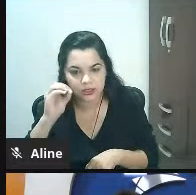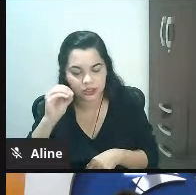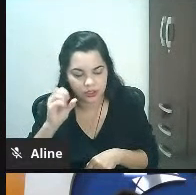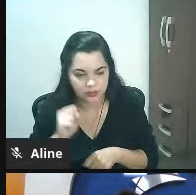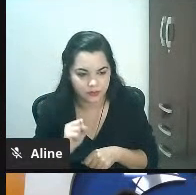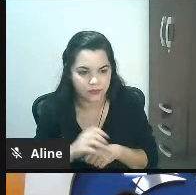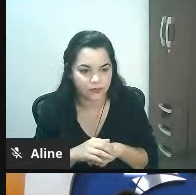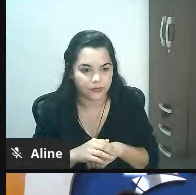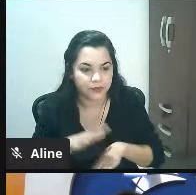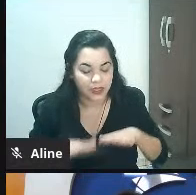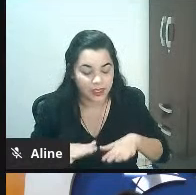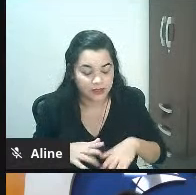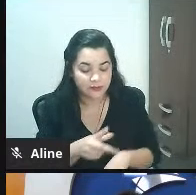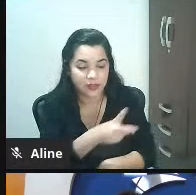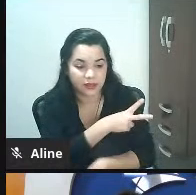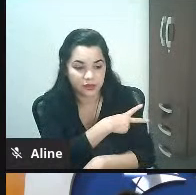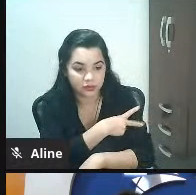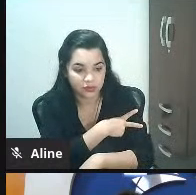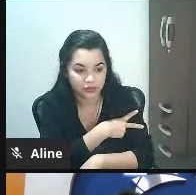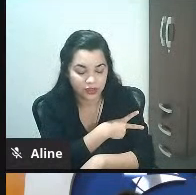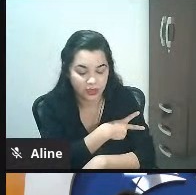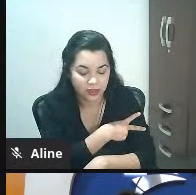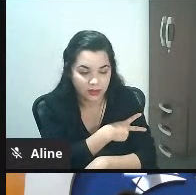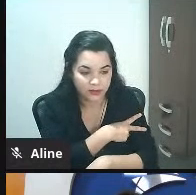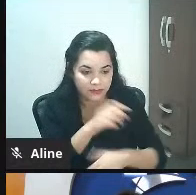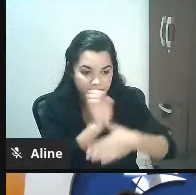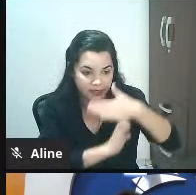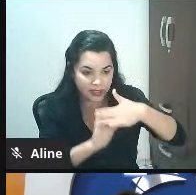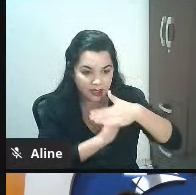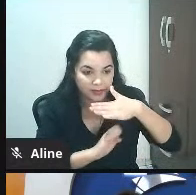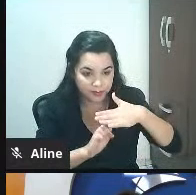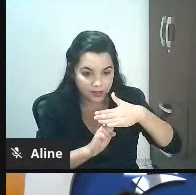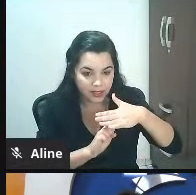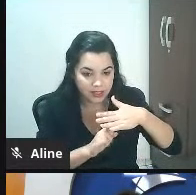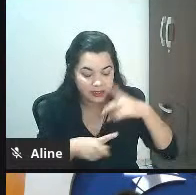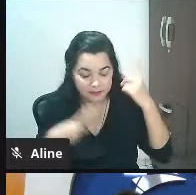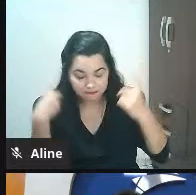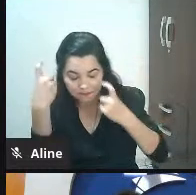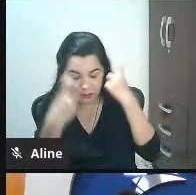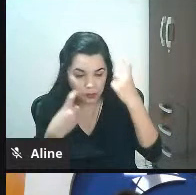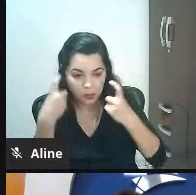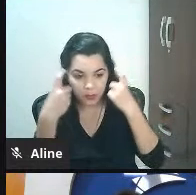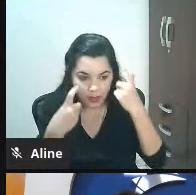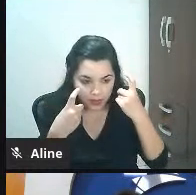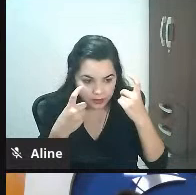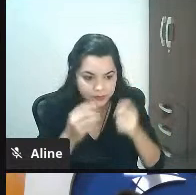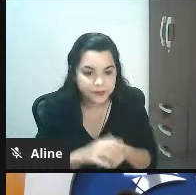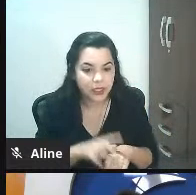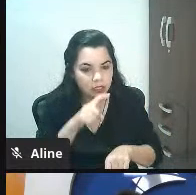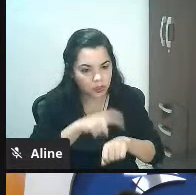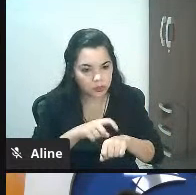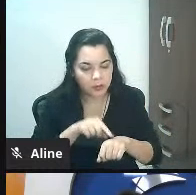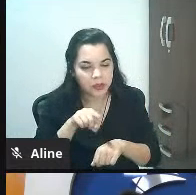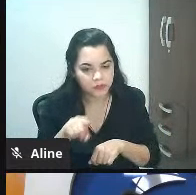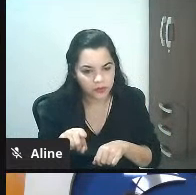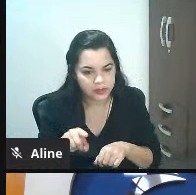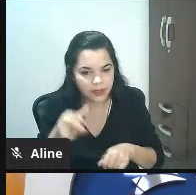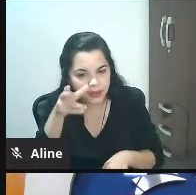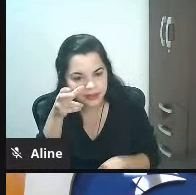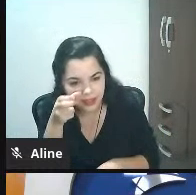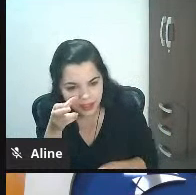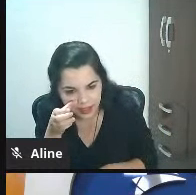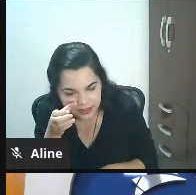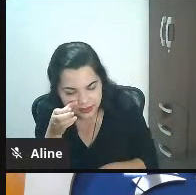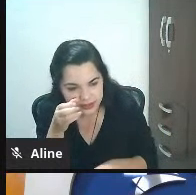isso faz o dono de uma empresa olhar e falar meu Deus do céu então o dever de casa que eu sugiro para quem está assistindo a live é amanhã cedo